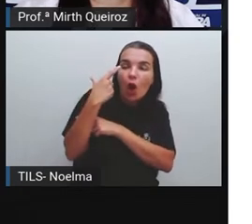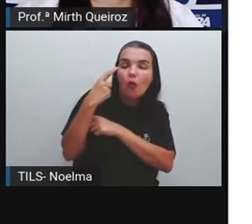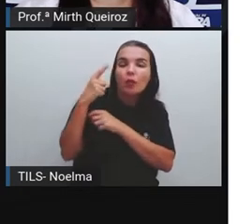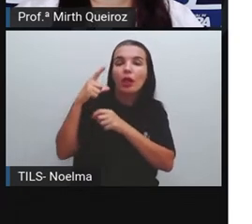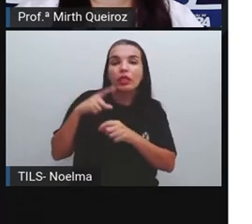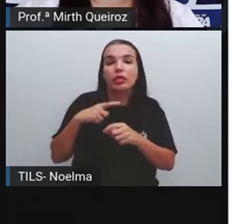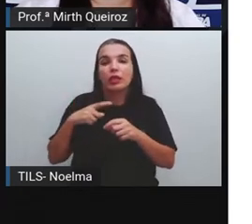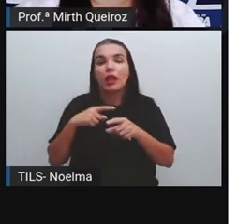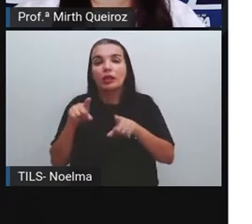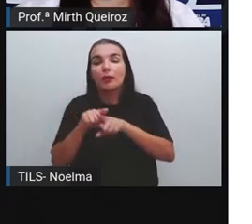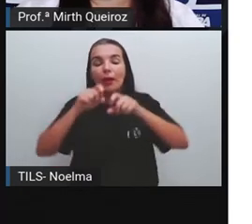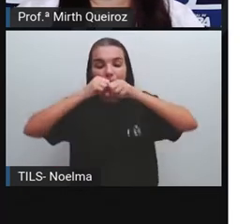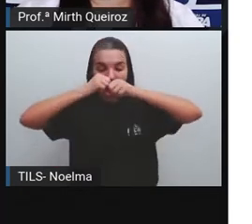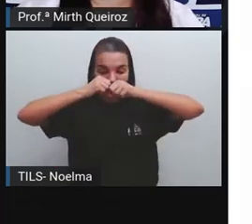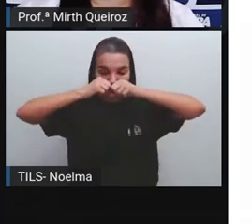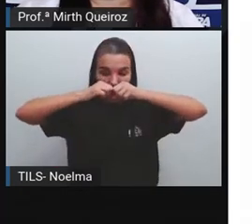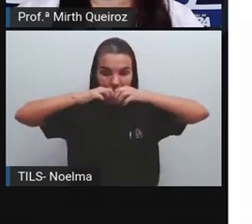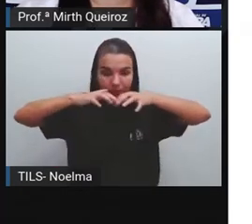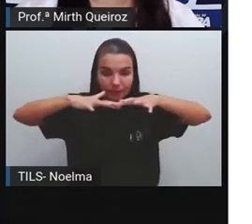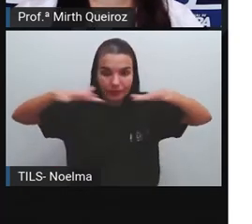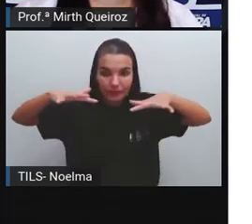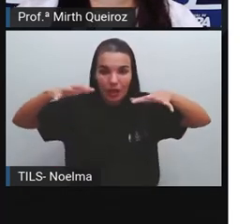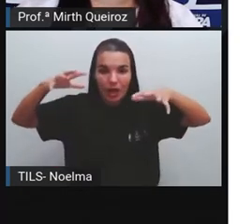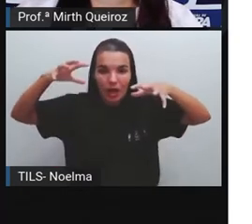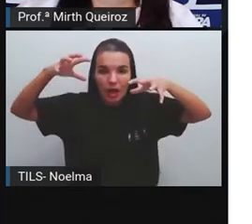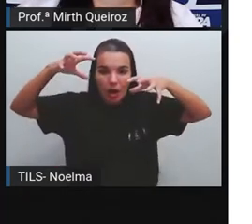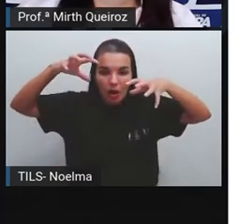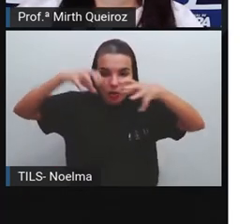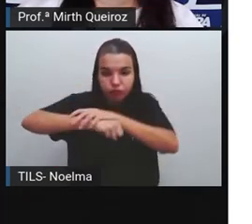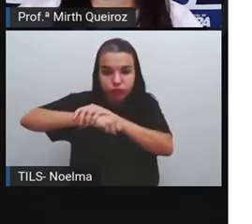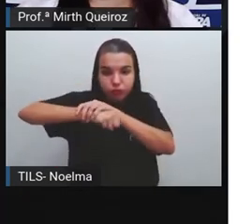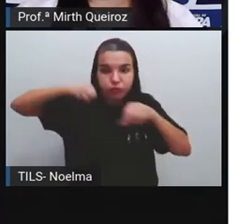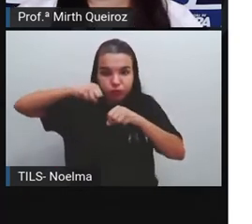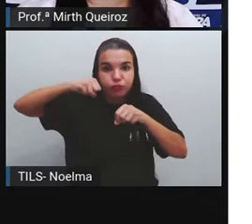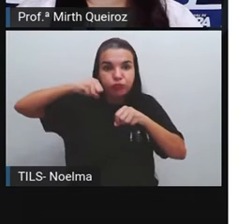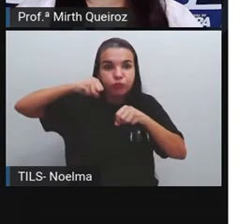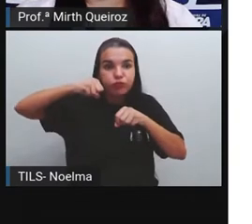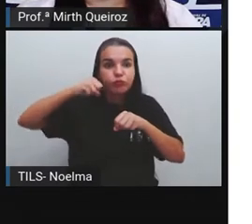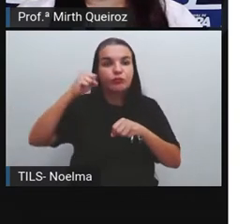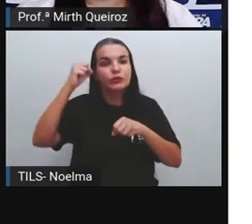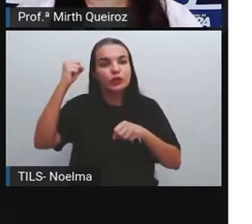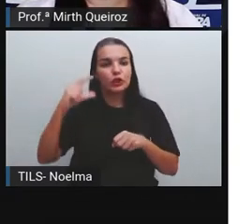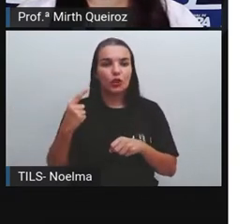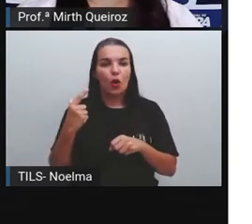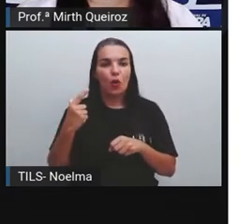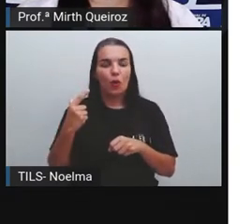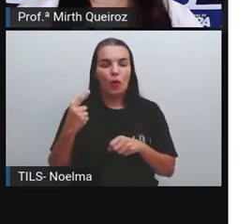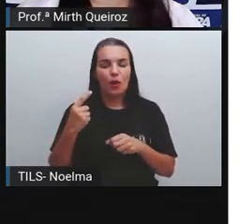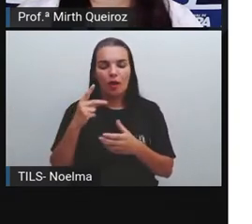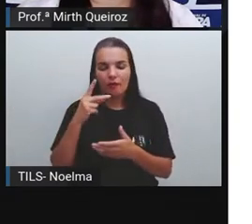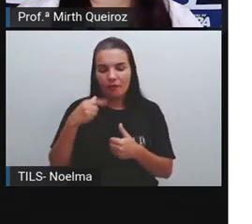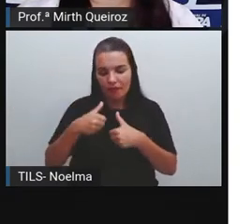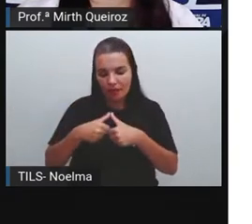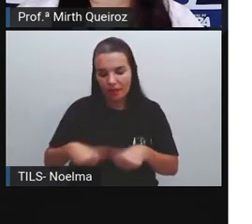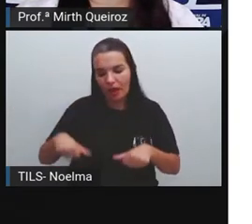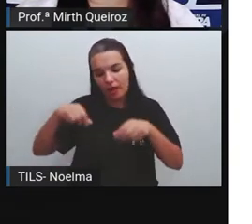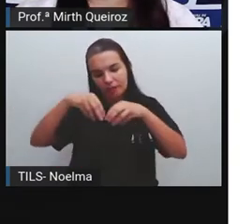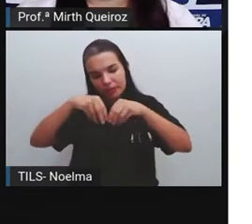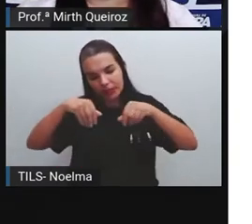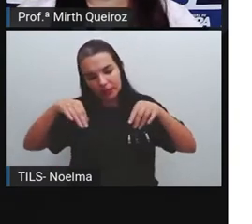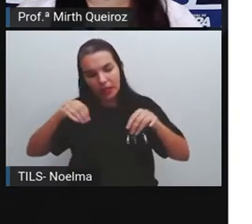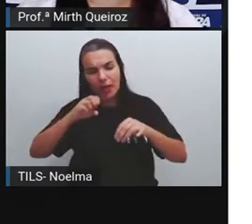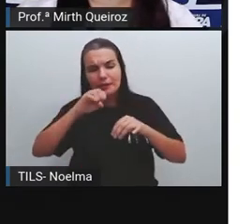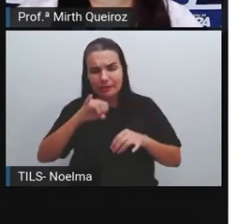e, ao mesmo tempo, vai reter calor na Terra. O efeito estufa, ele é importante, ele é necessário. Porém, se acontecer de forma